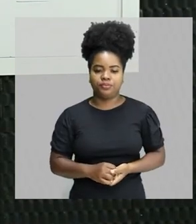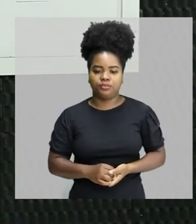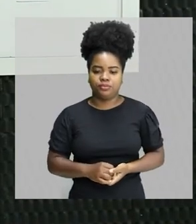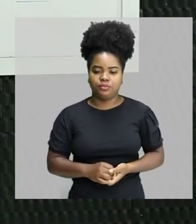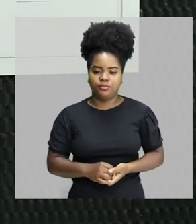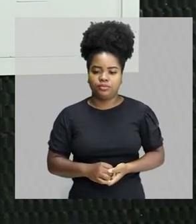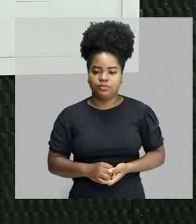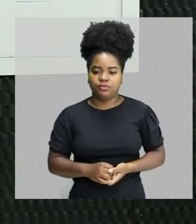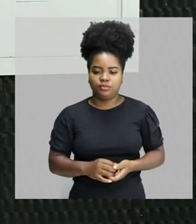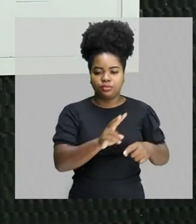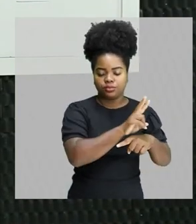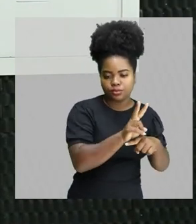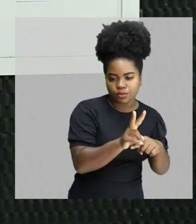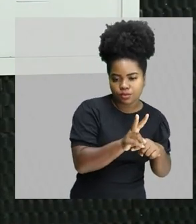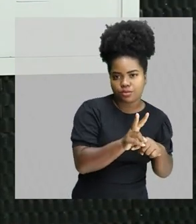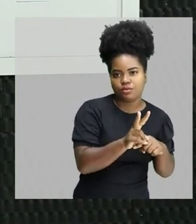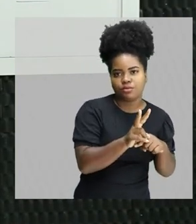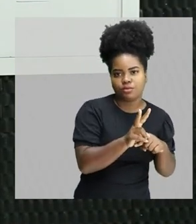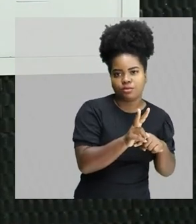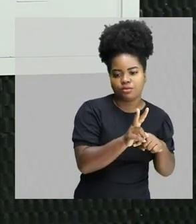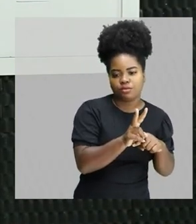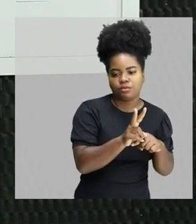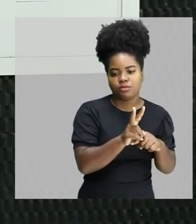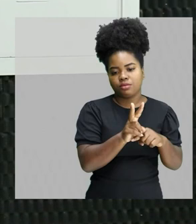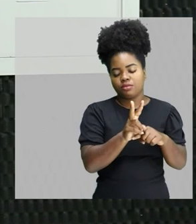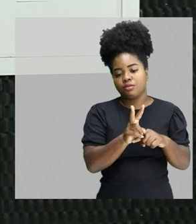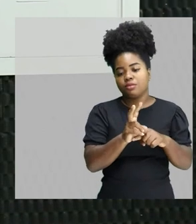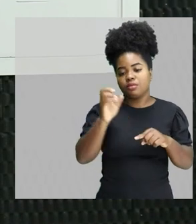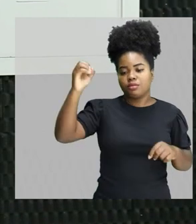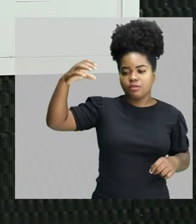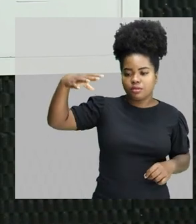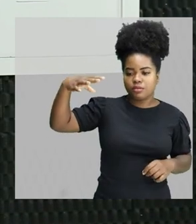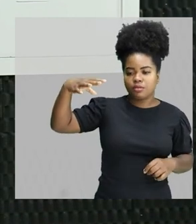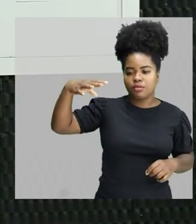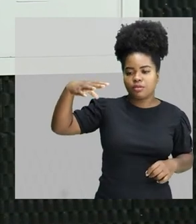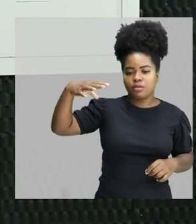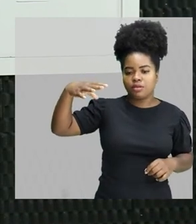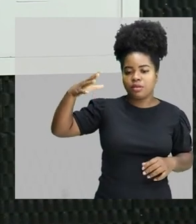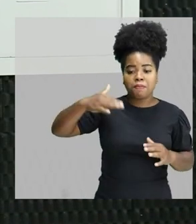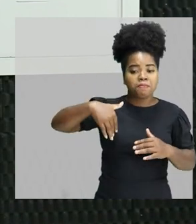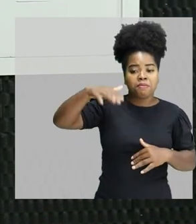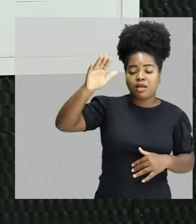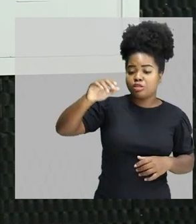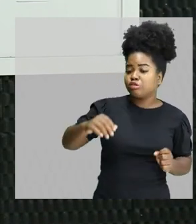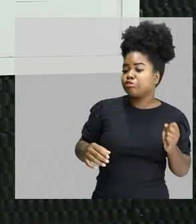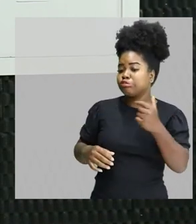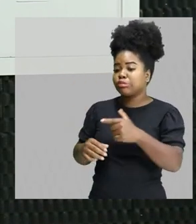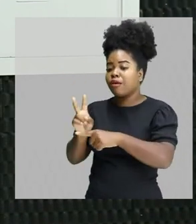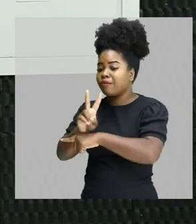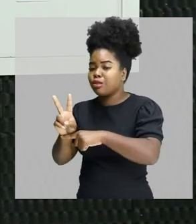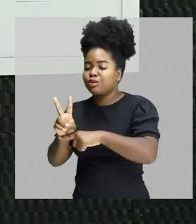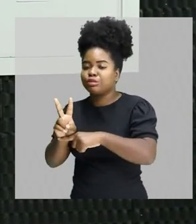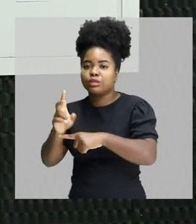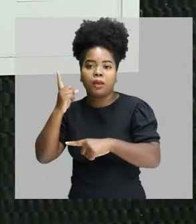a velocidade da luz é muito maior que a velocidade do